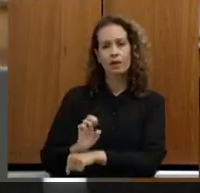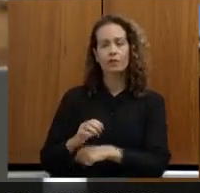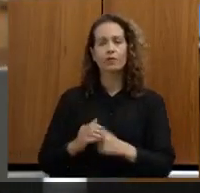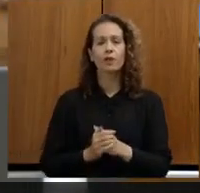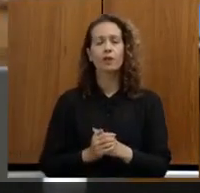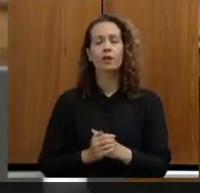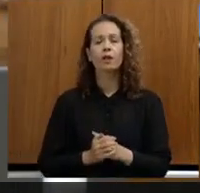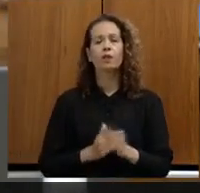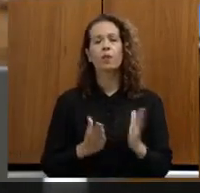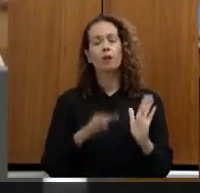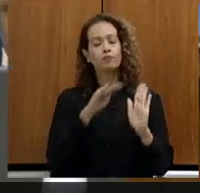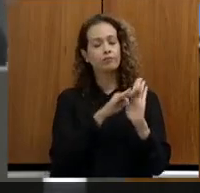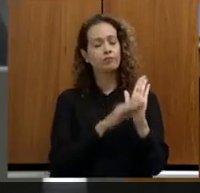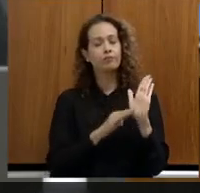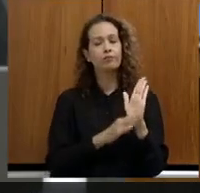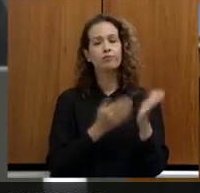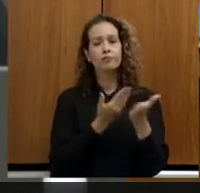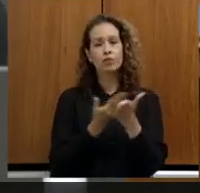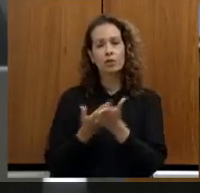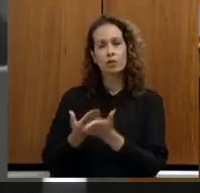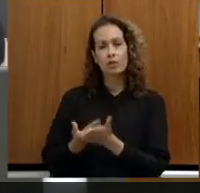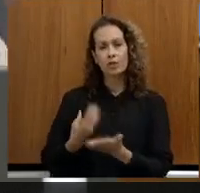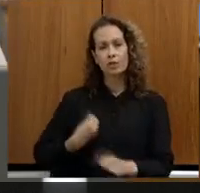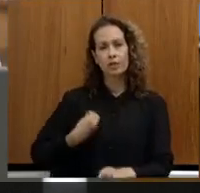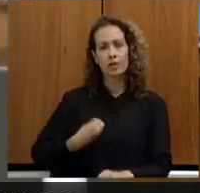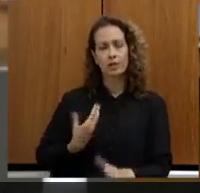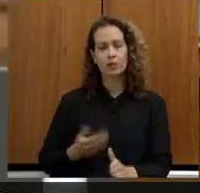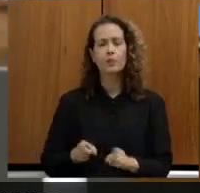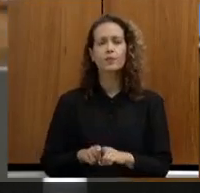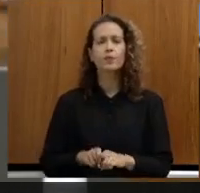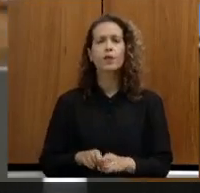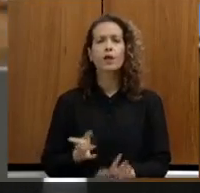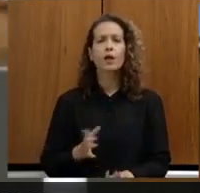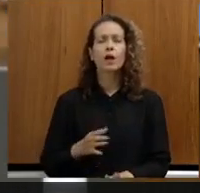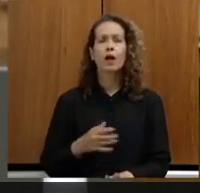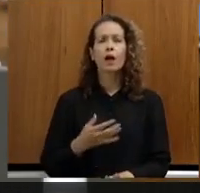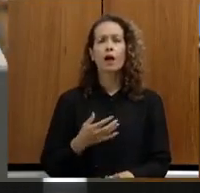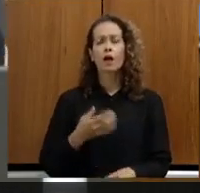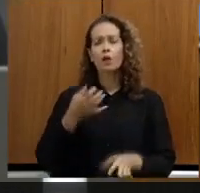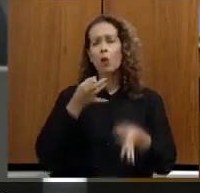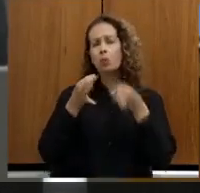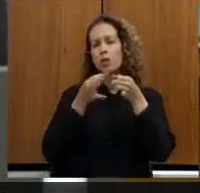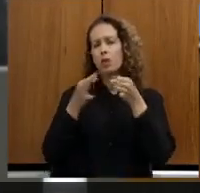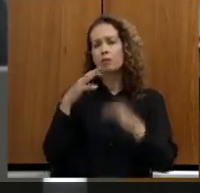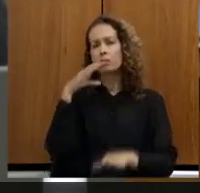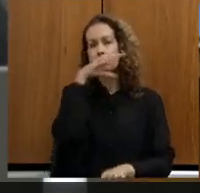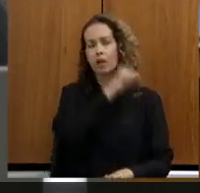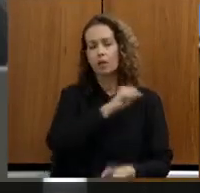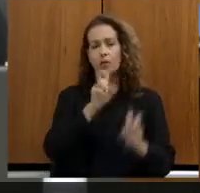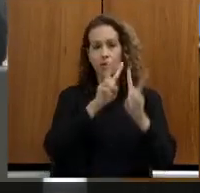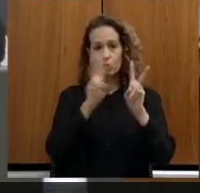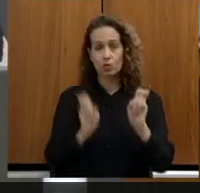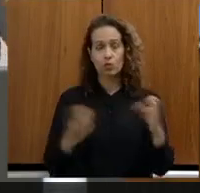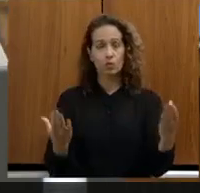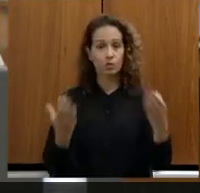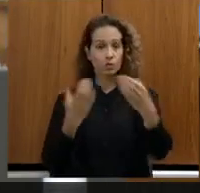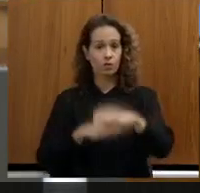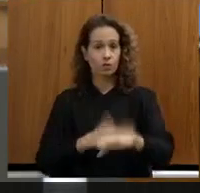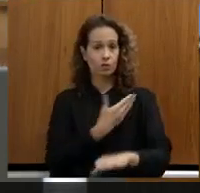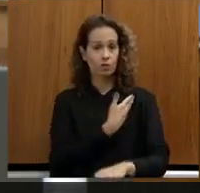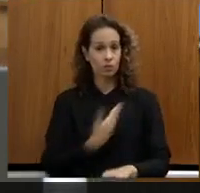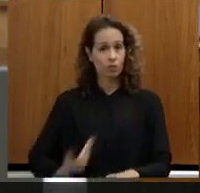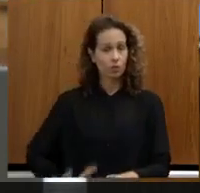escolaridade citando aqui alguns eu queria fazer breves comentários sobre isso sobre o concurso público nós já